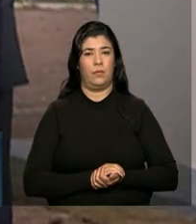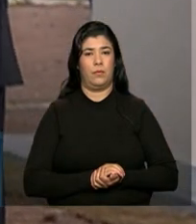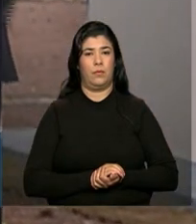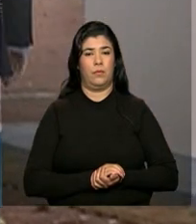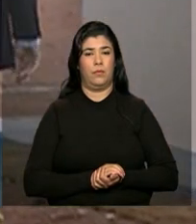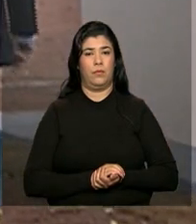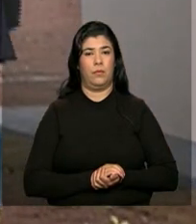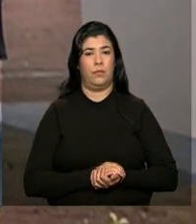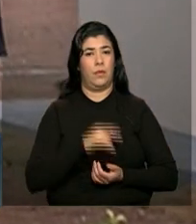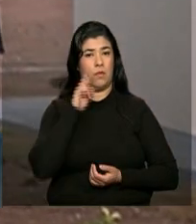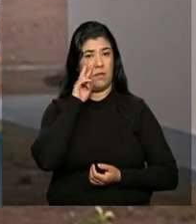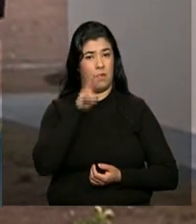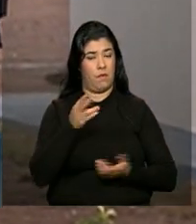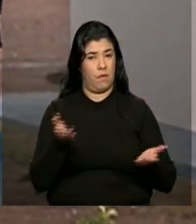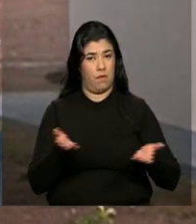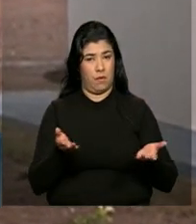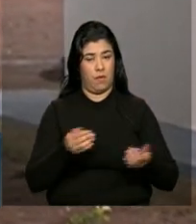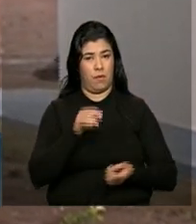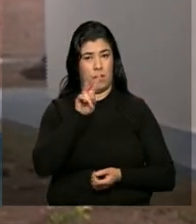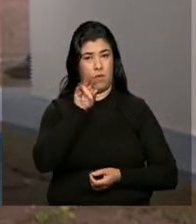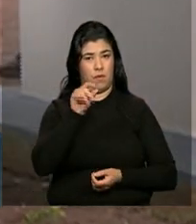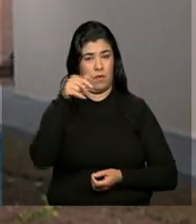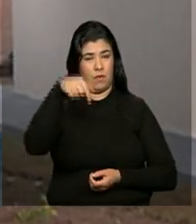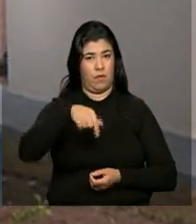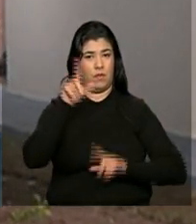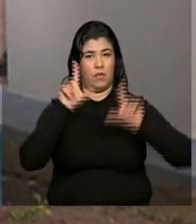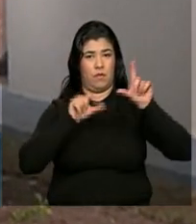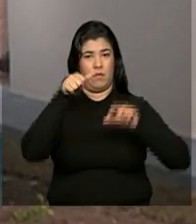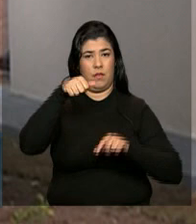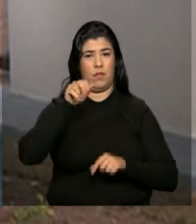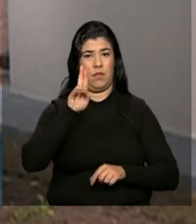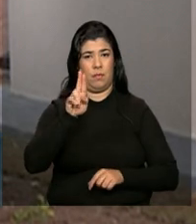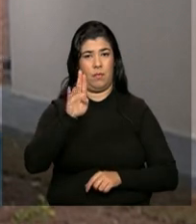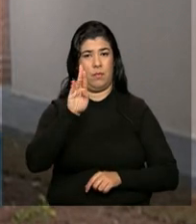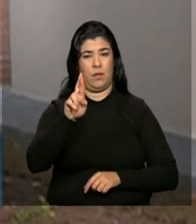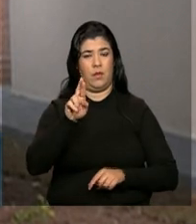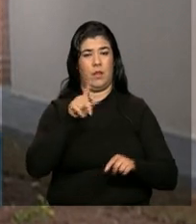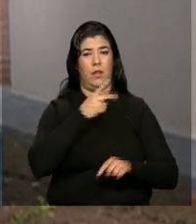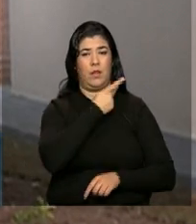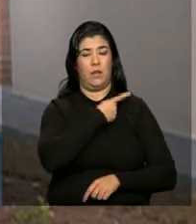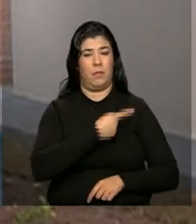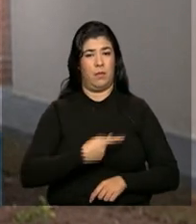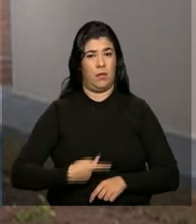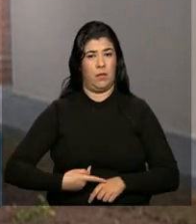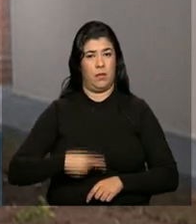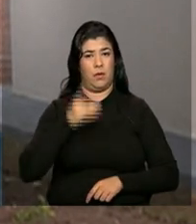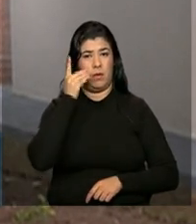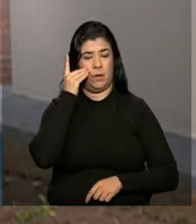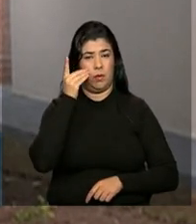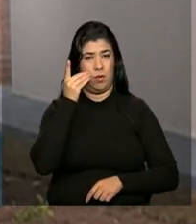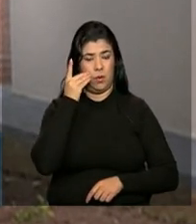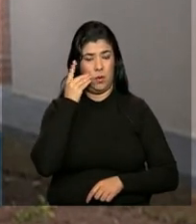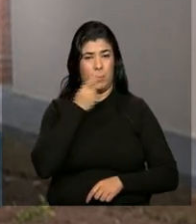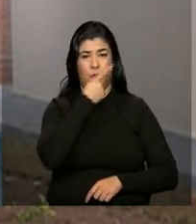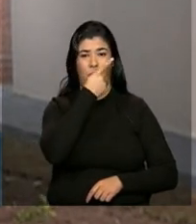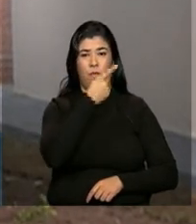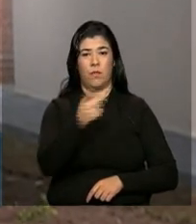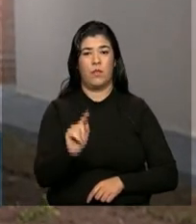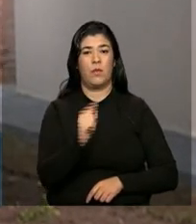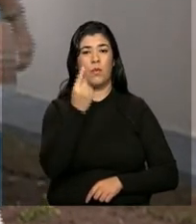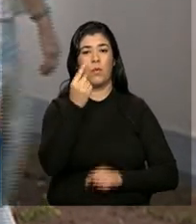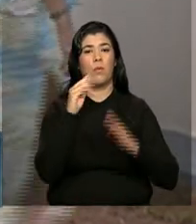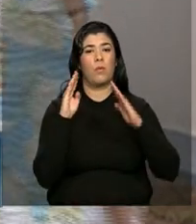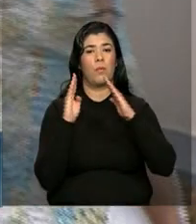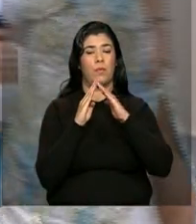Você acompanha ao vivo aqui na NBR a visita da presidenta Dilma Rousseff a uma das unidades